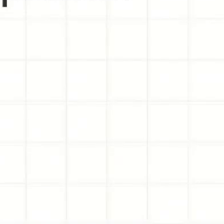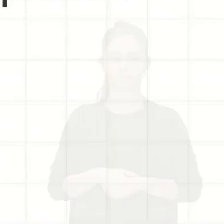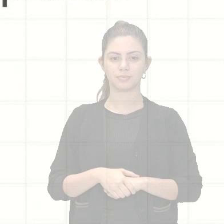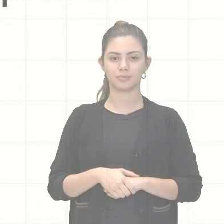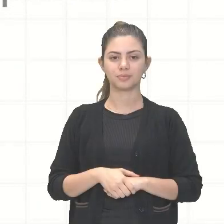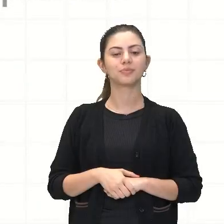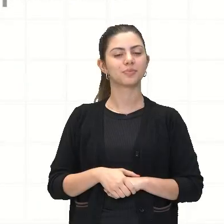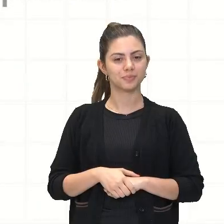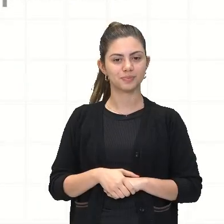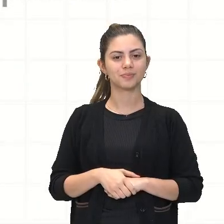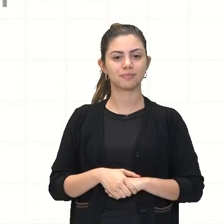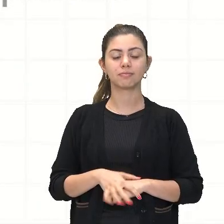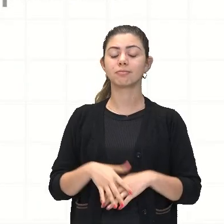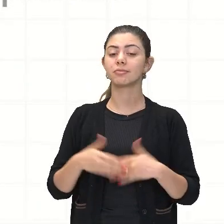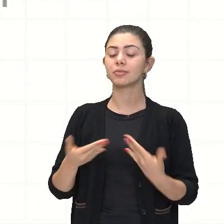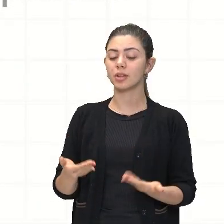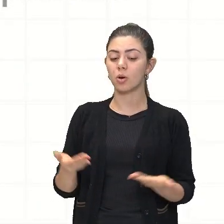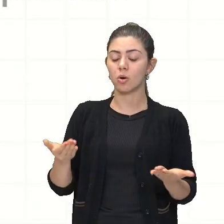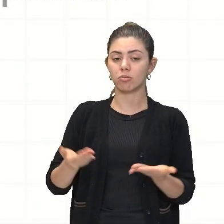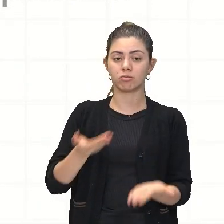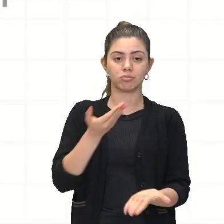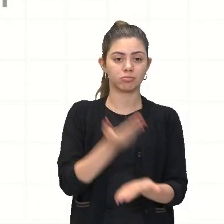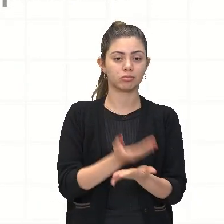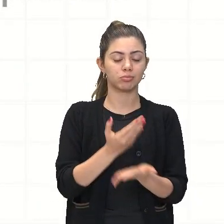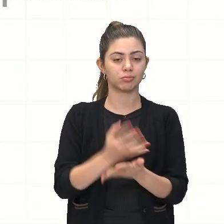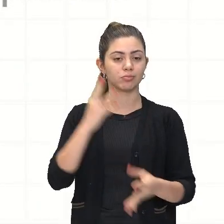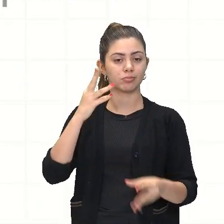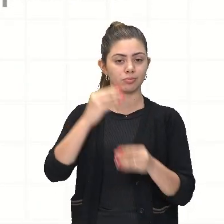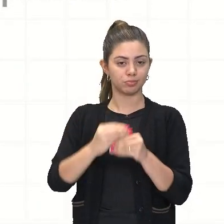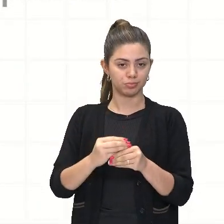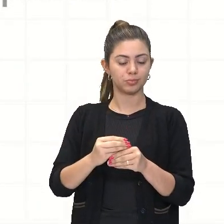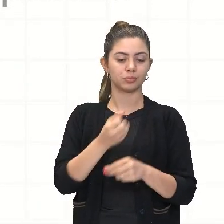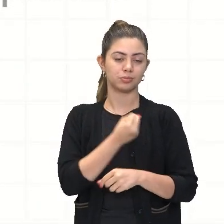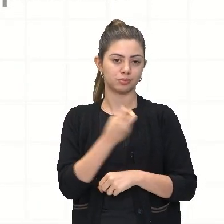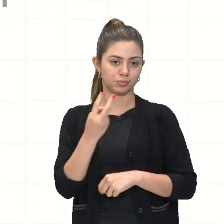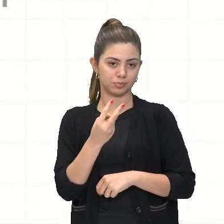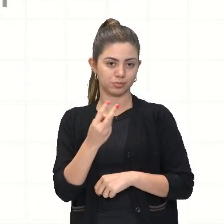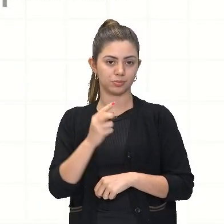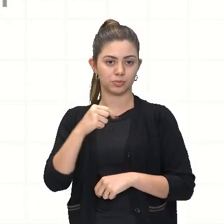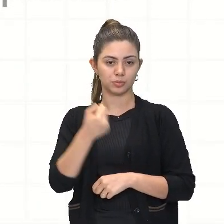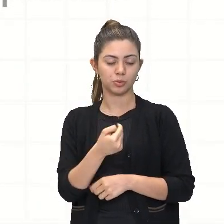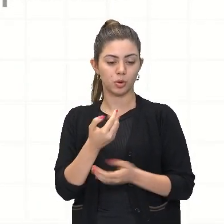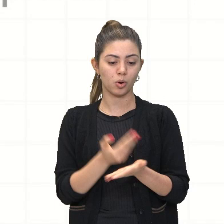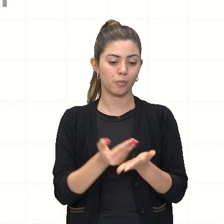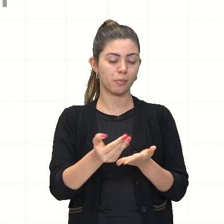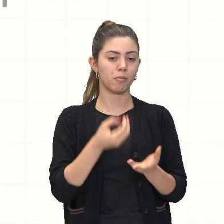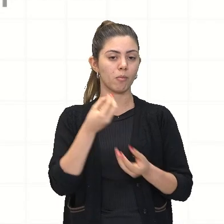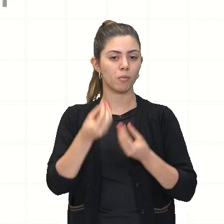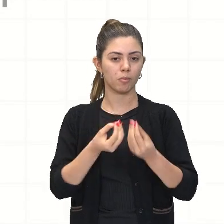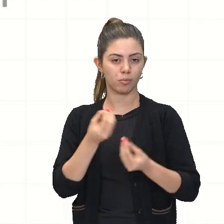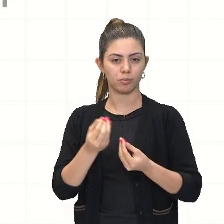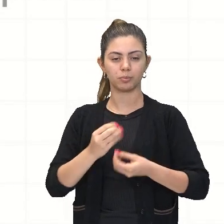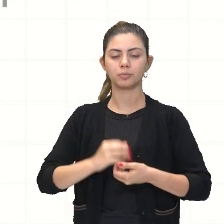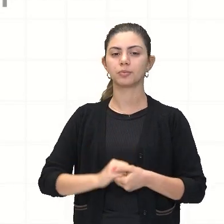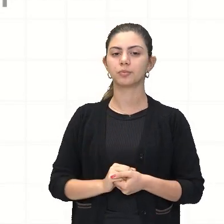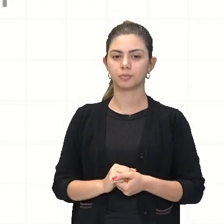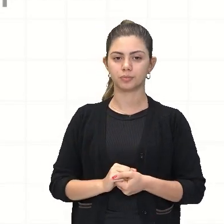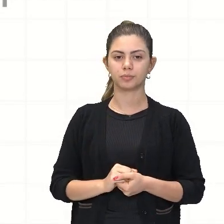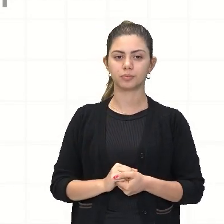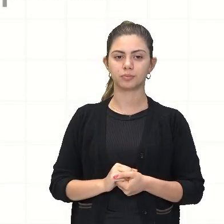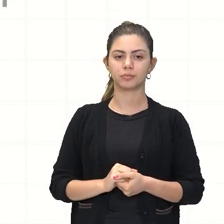Muito bem! Nessa nossa aula de revisão, que é a revisão 2, nós vamos iniciar exatamente com